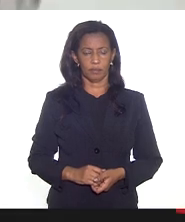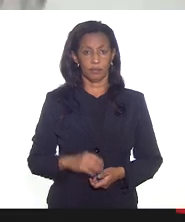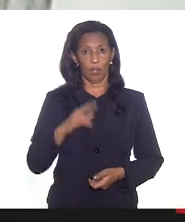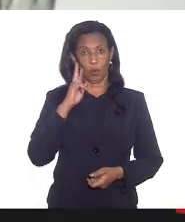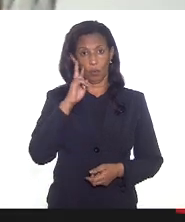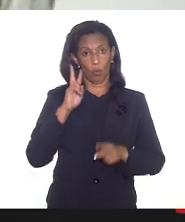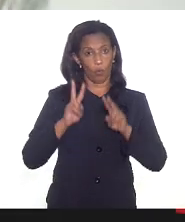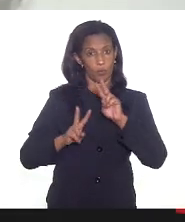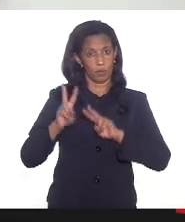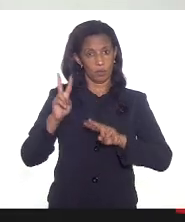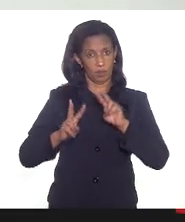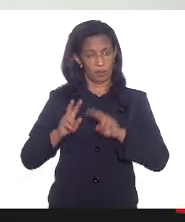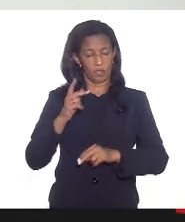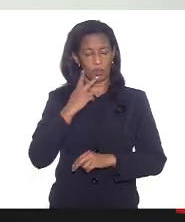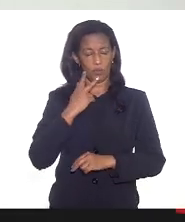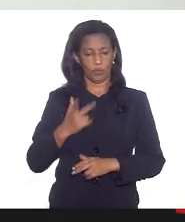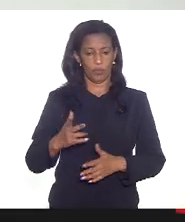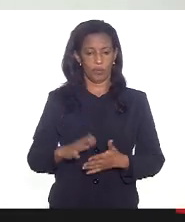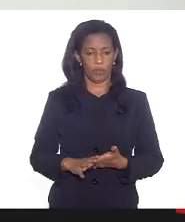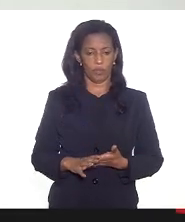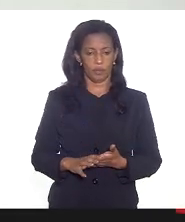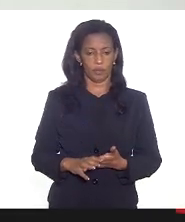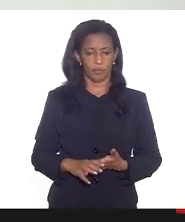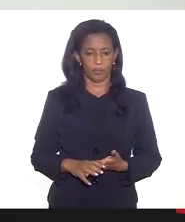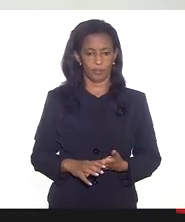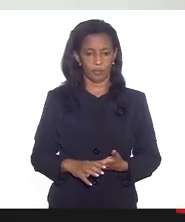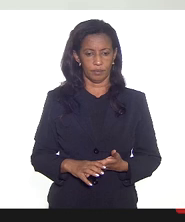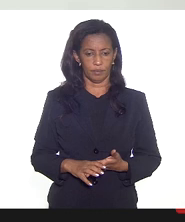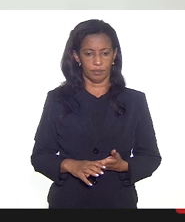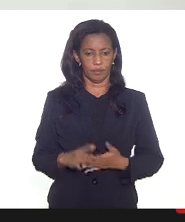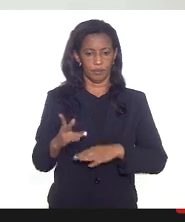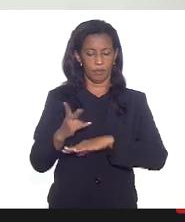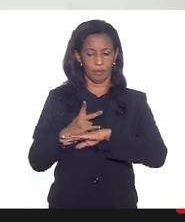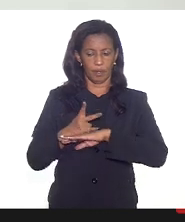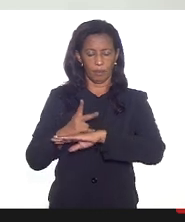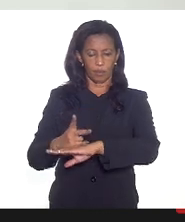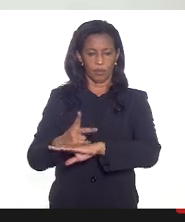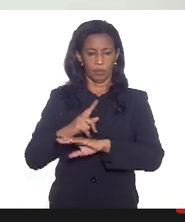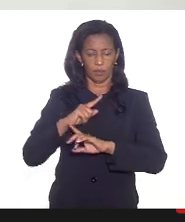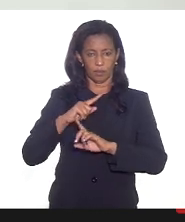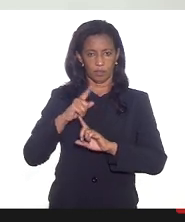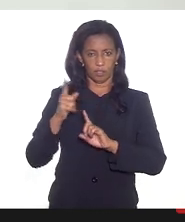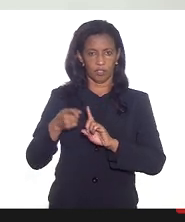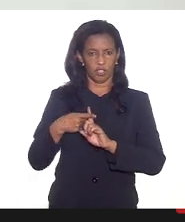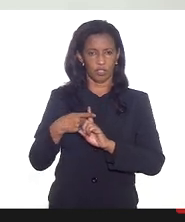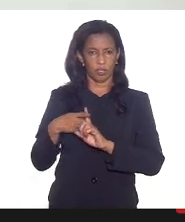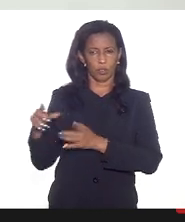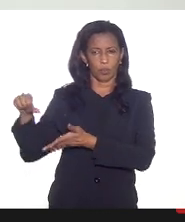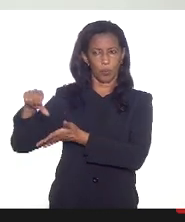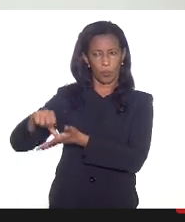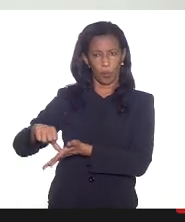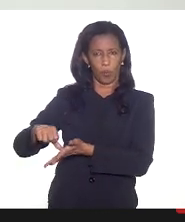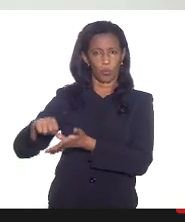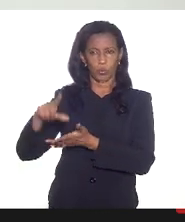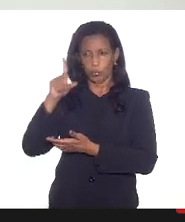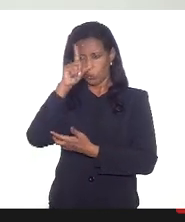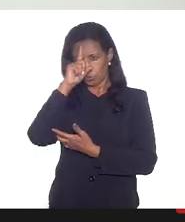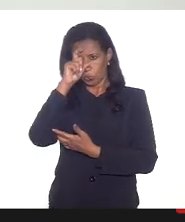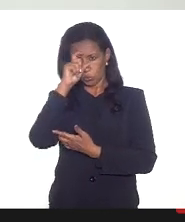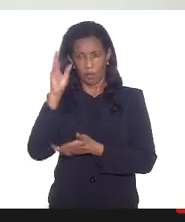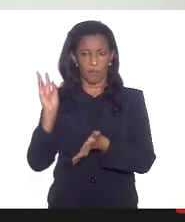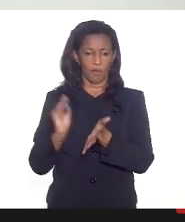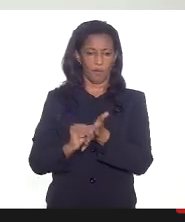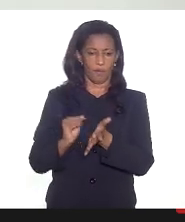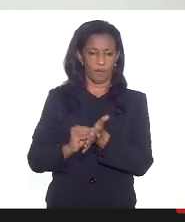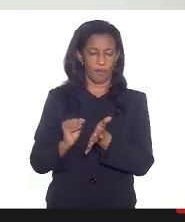observação foi falado muito pertinente a procura das gestantes em diversas unidades e quando houve falta